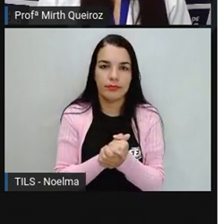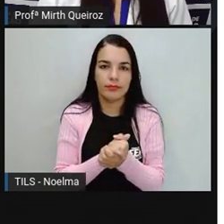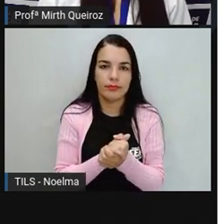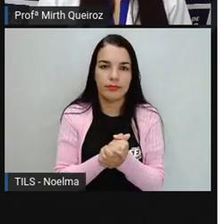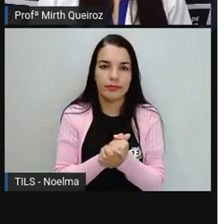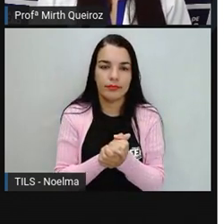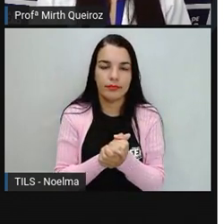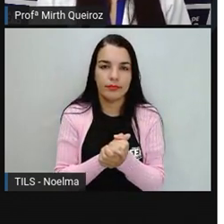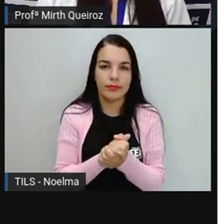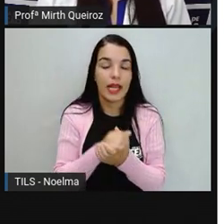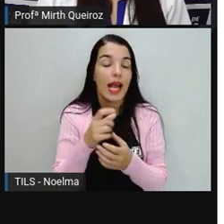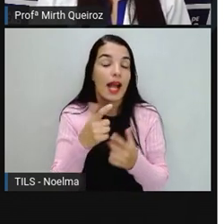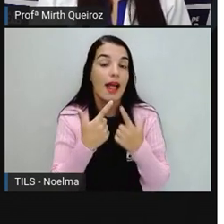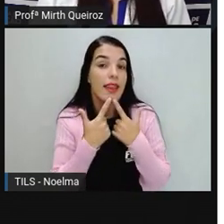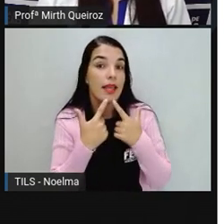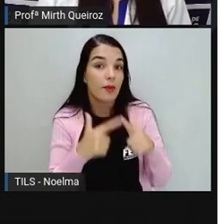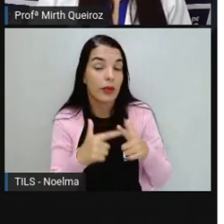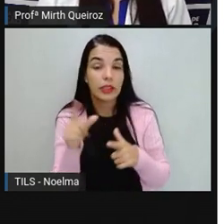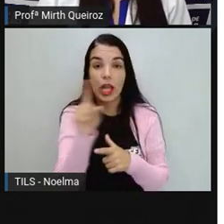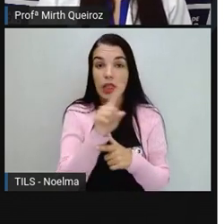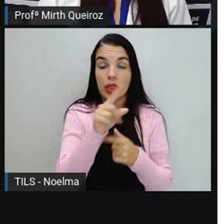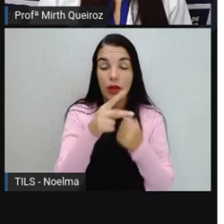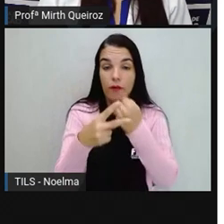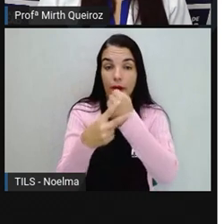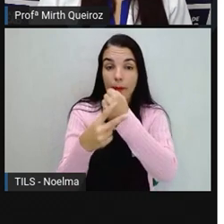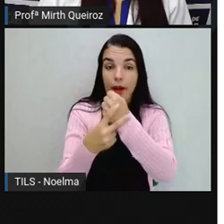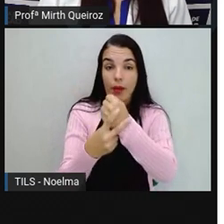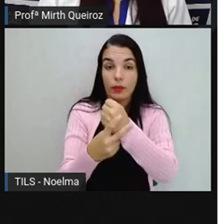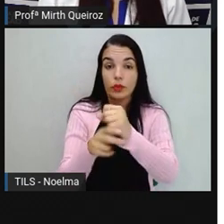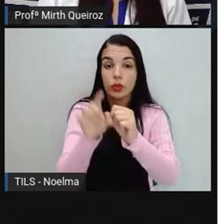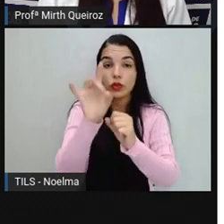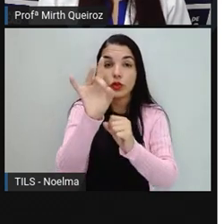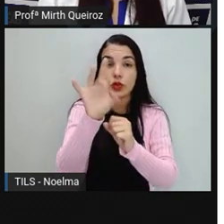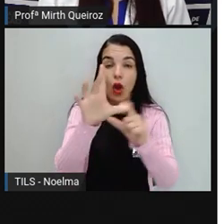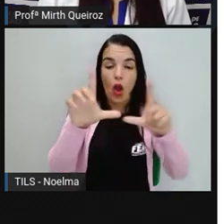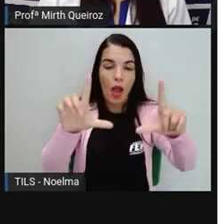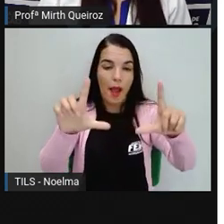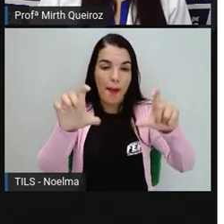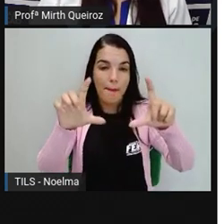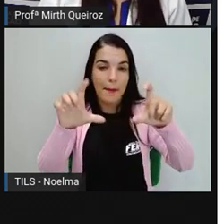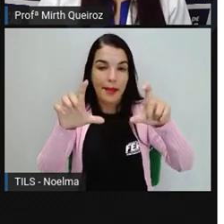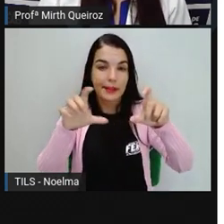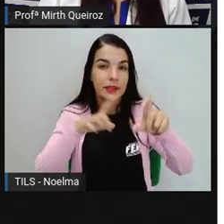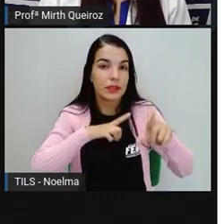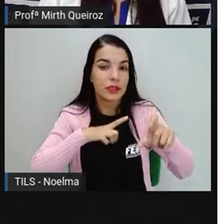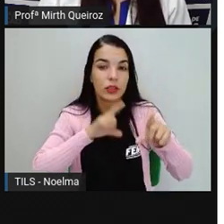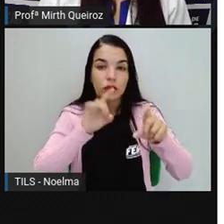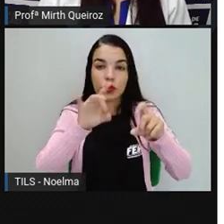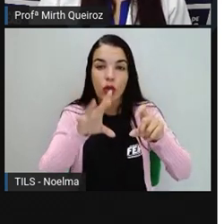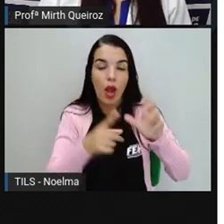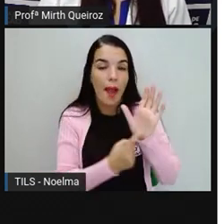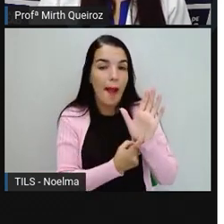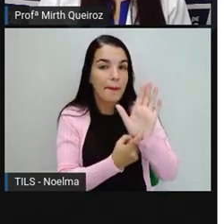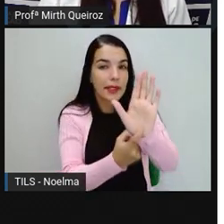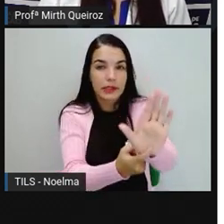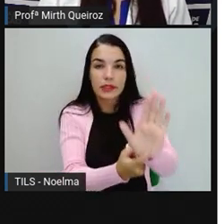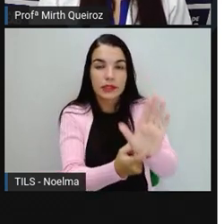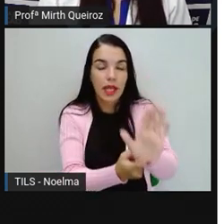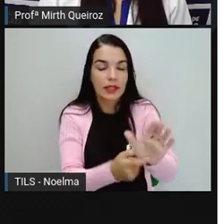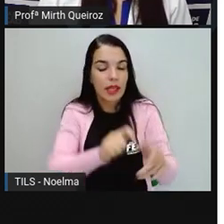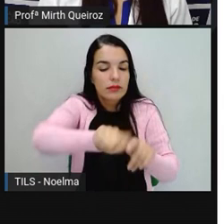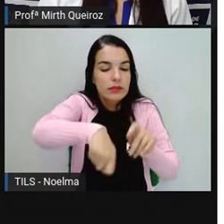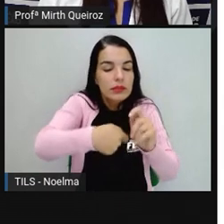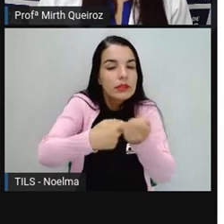A linguagem não verbal, ela não seria a partir de imagens que representam, que têm algum tipo de significado?